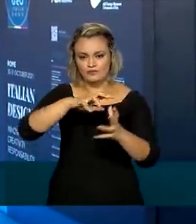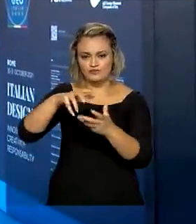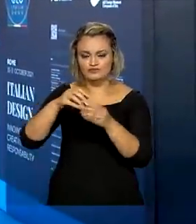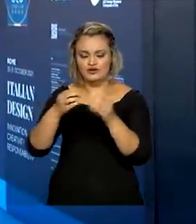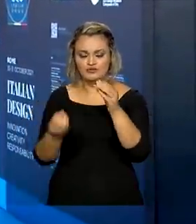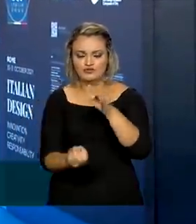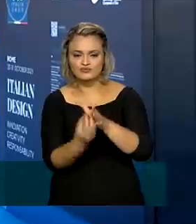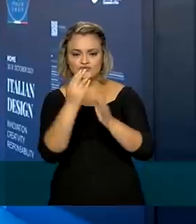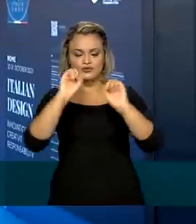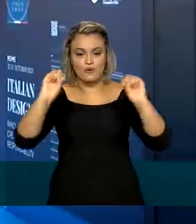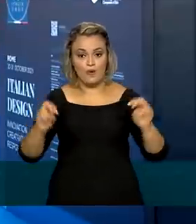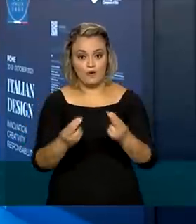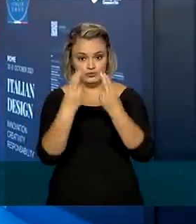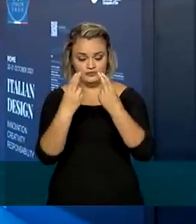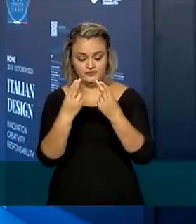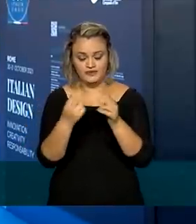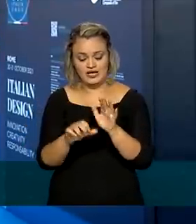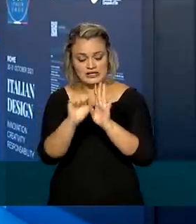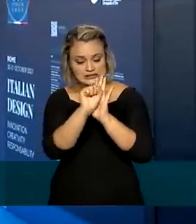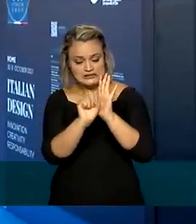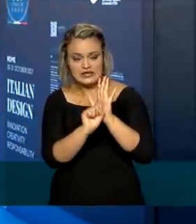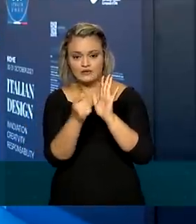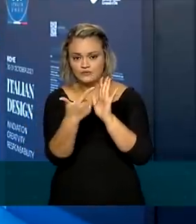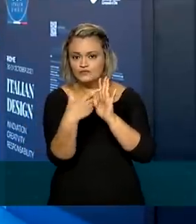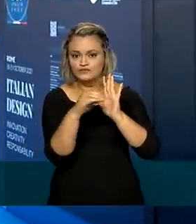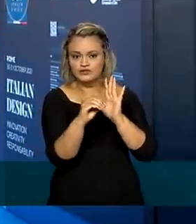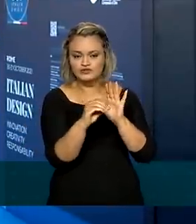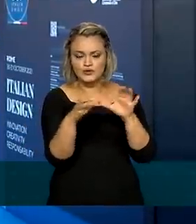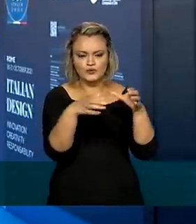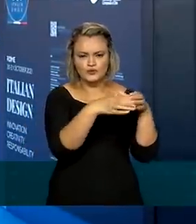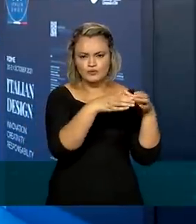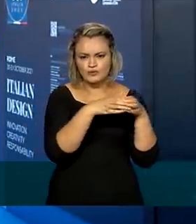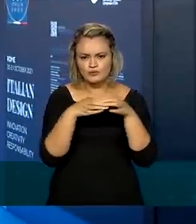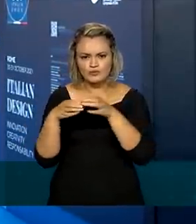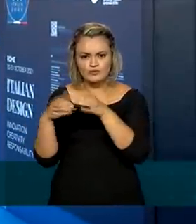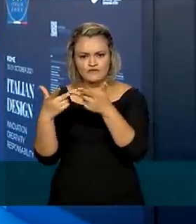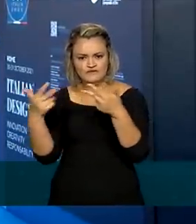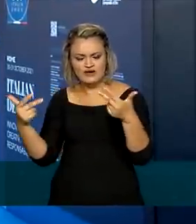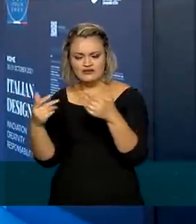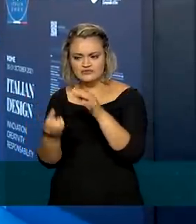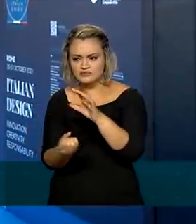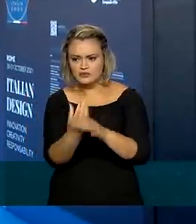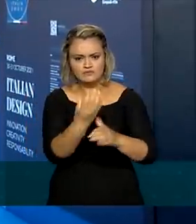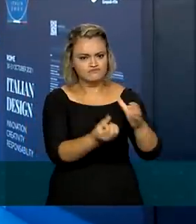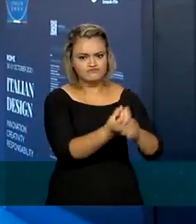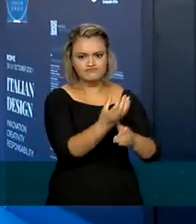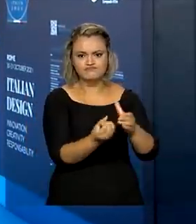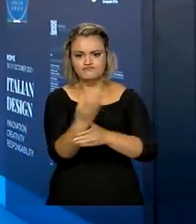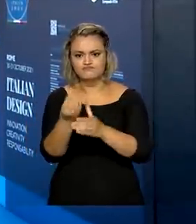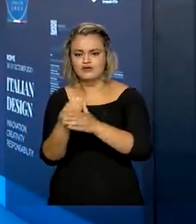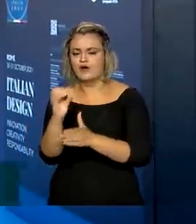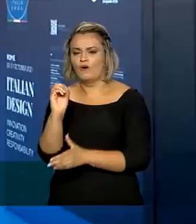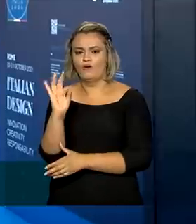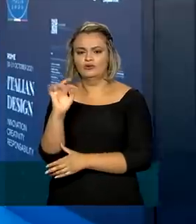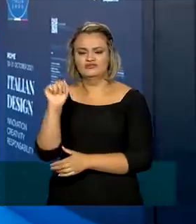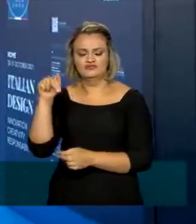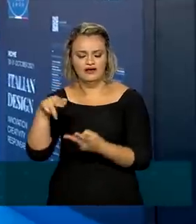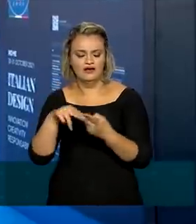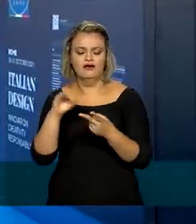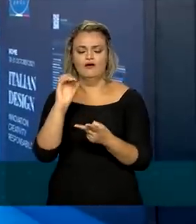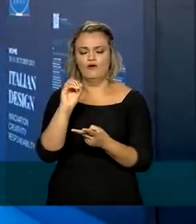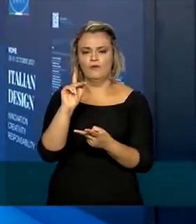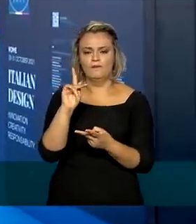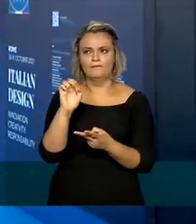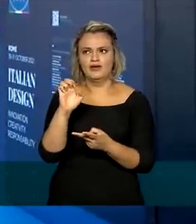Nações. E ao longo do século XX, diversas uniões com várias siglas foram sendo formadas. O TAM, OPEP,